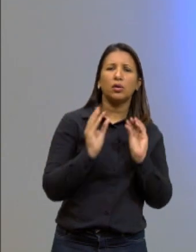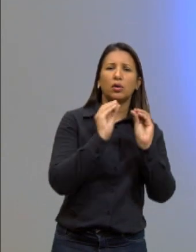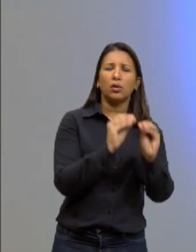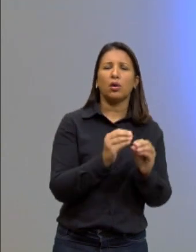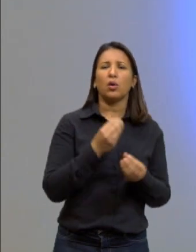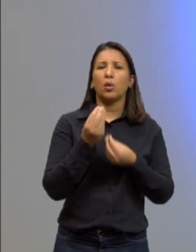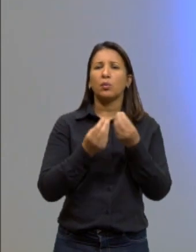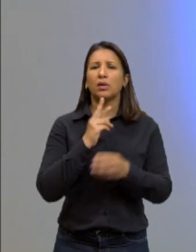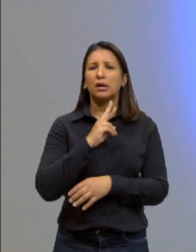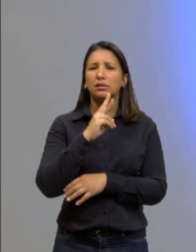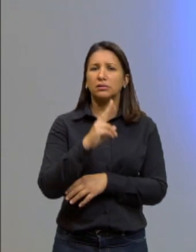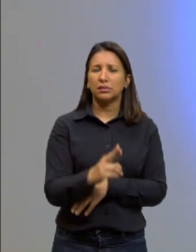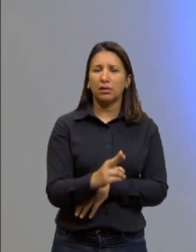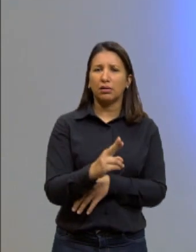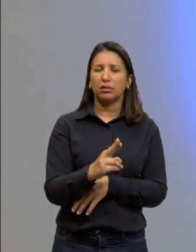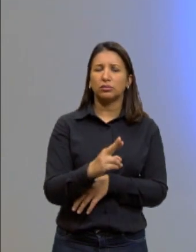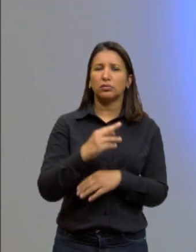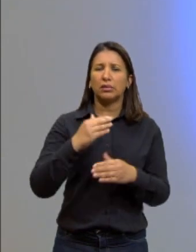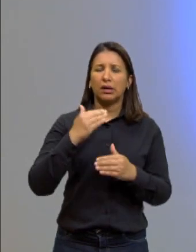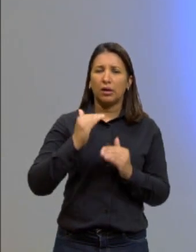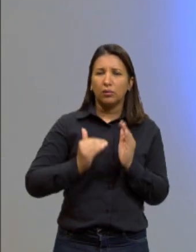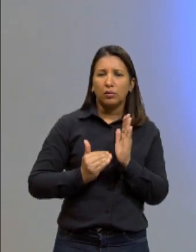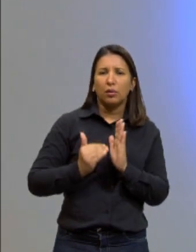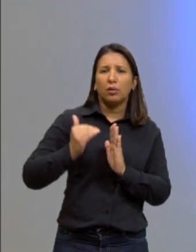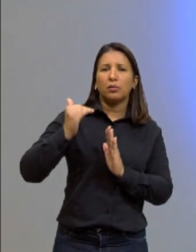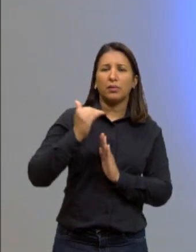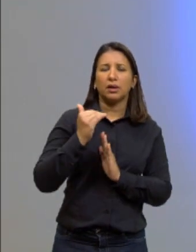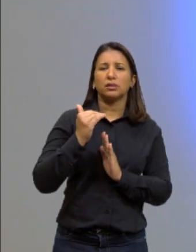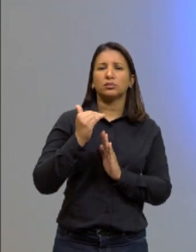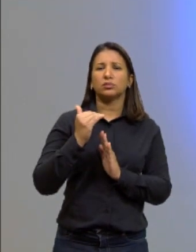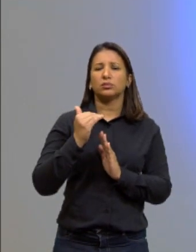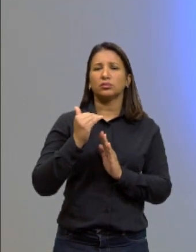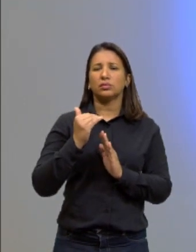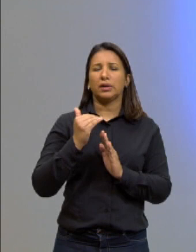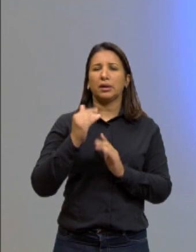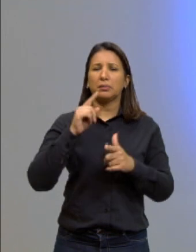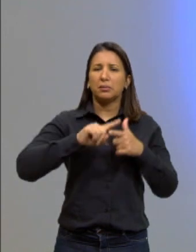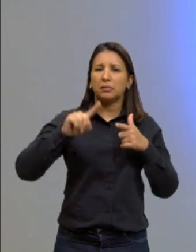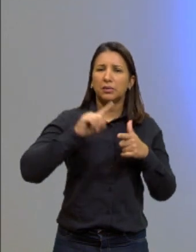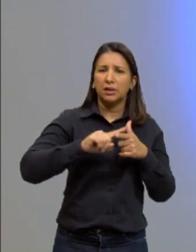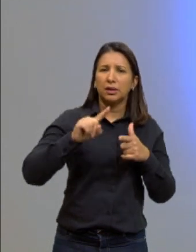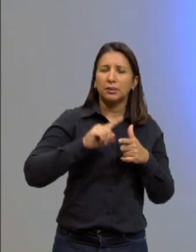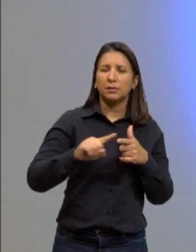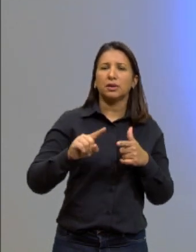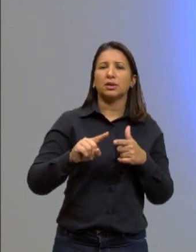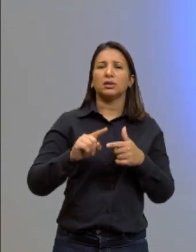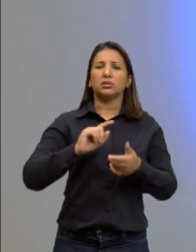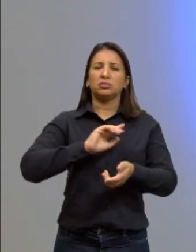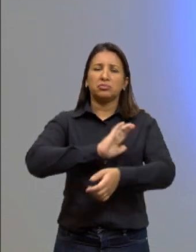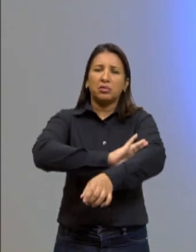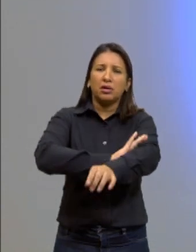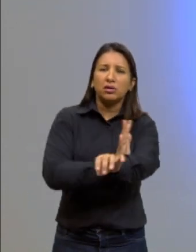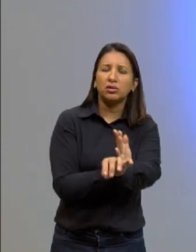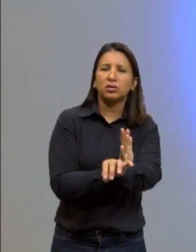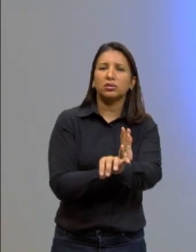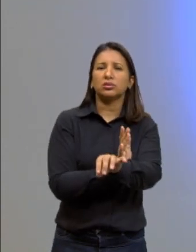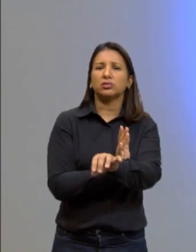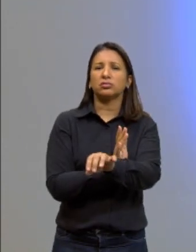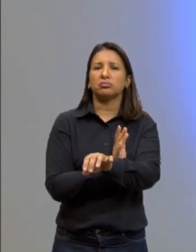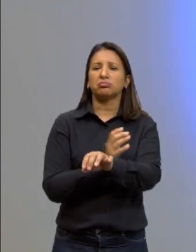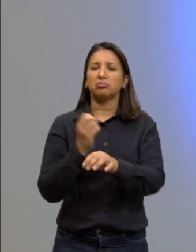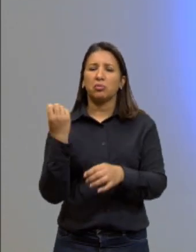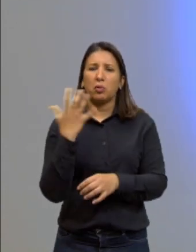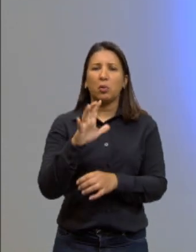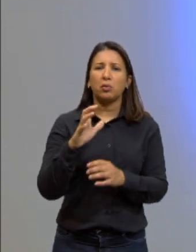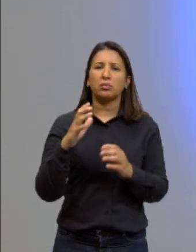resultado, a crescente onda de casos de racismo, homofobia, dentre outras